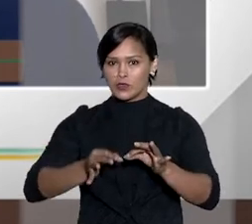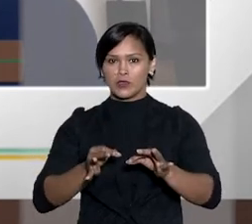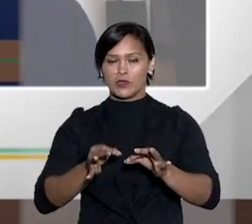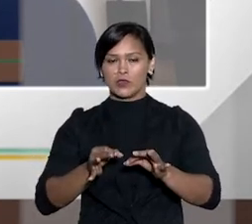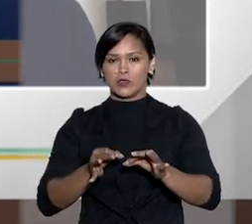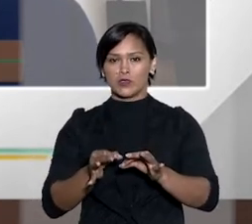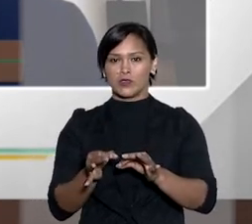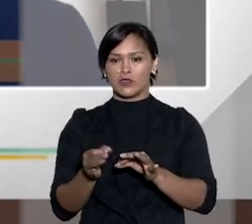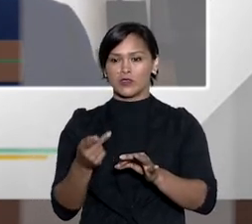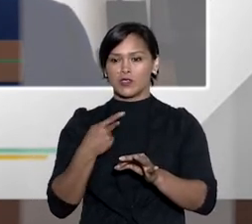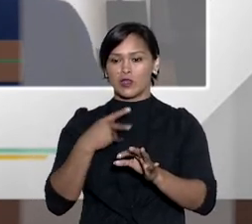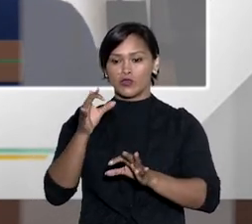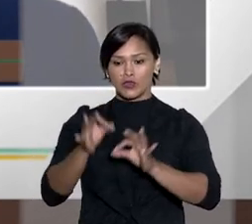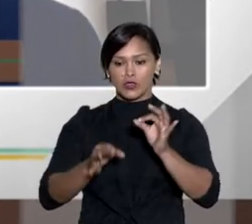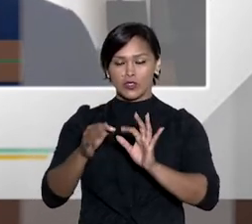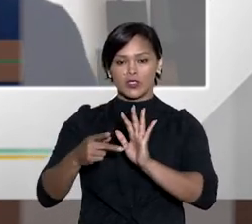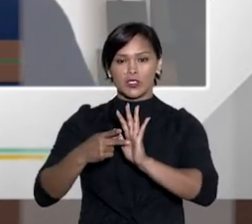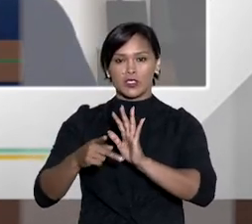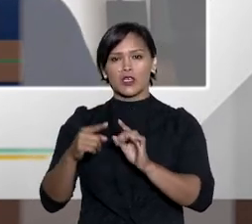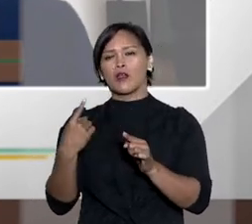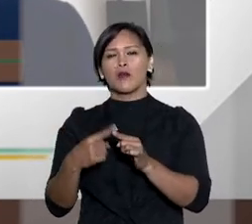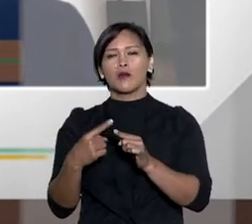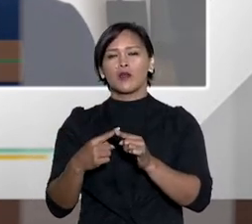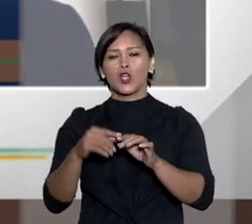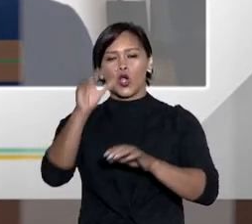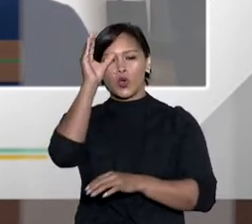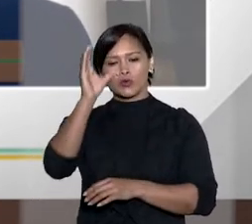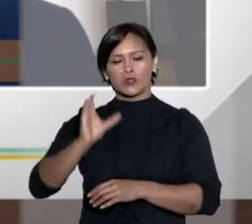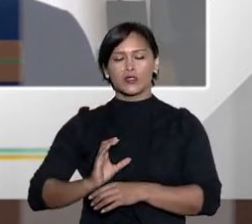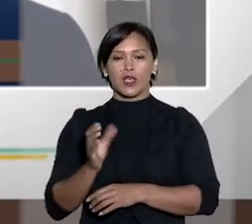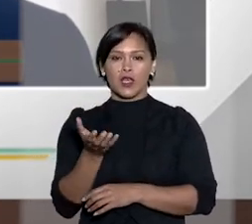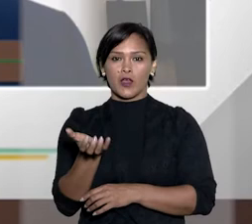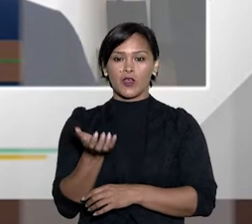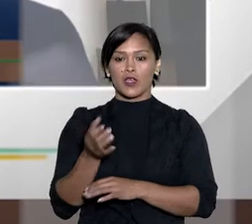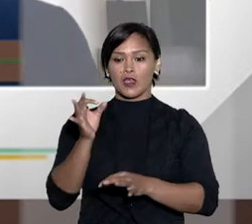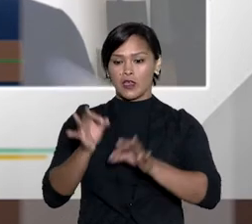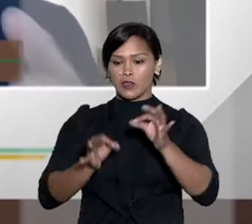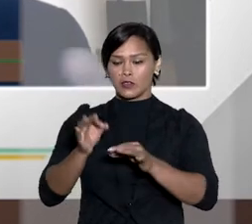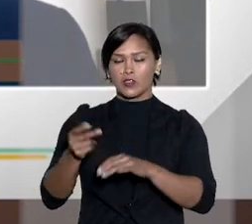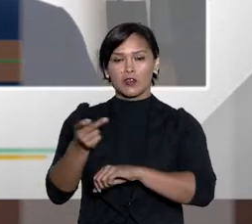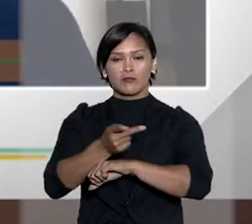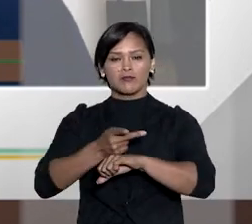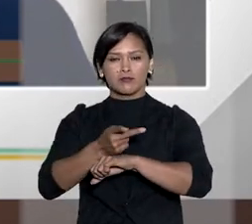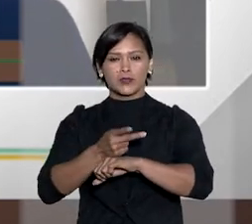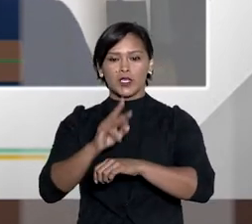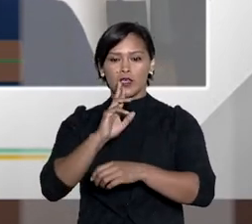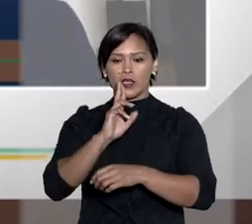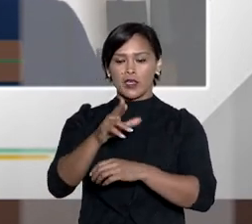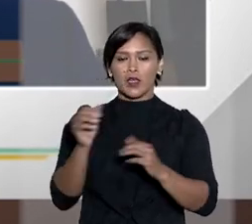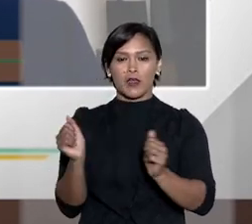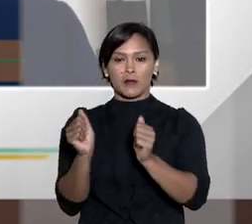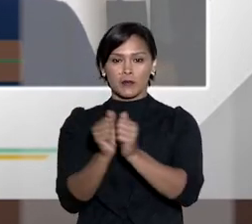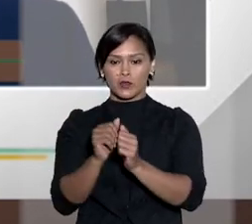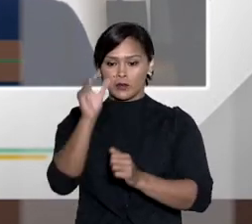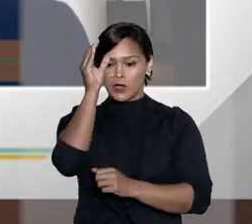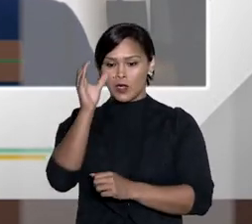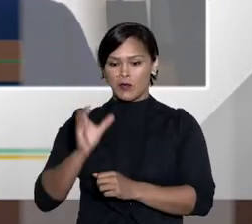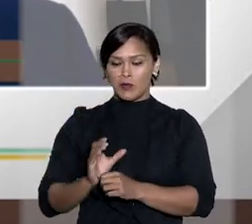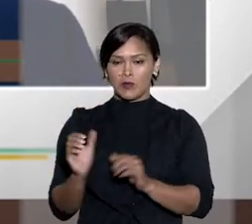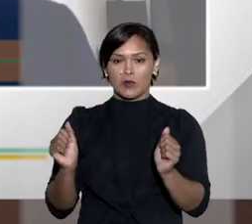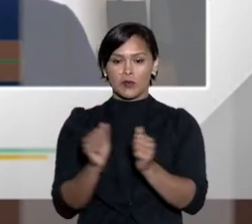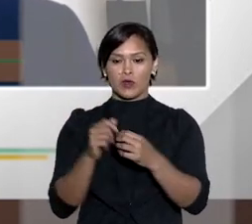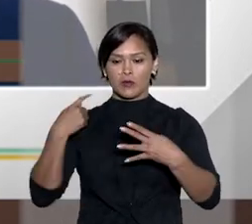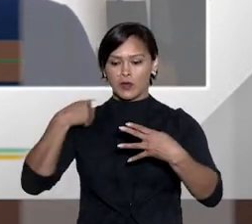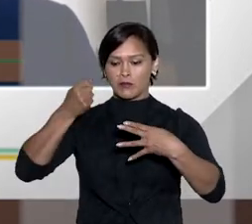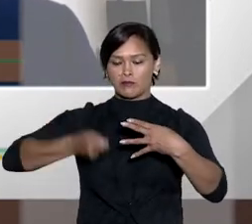por todo cidadão que procura o juizado, de modo a aproximar o cidadão do próprio poder judiciário, né,